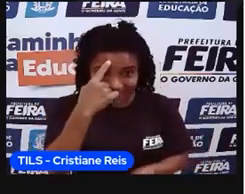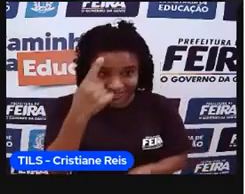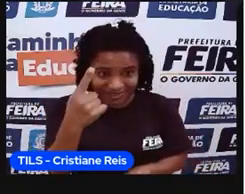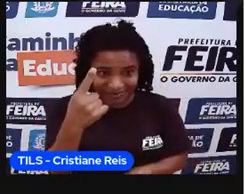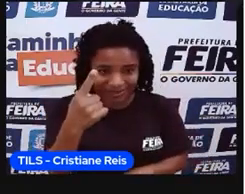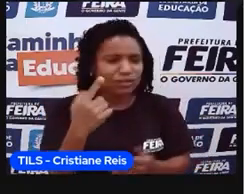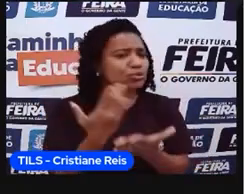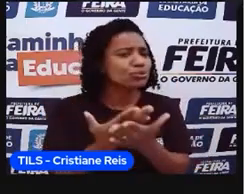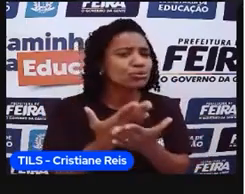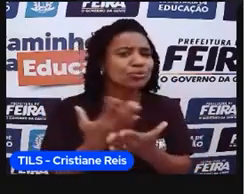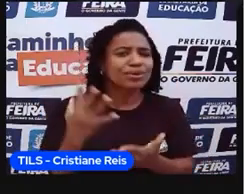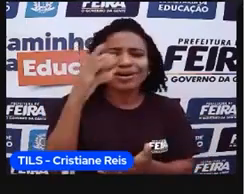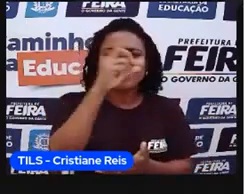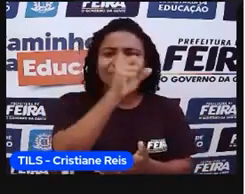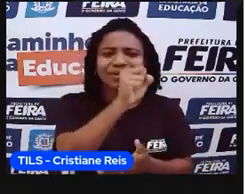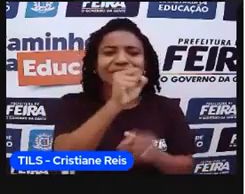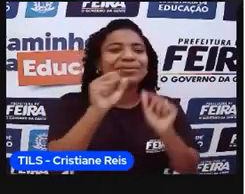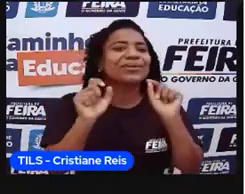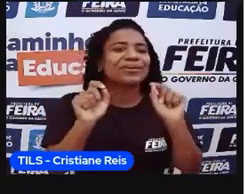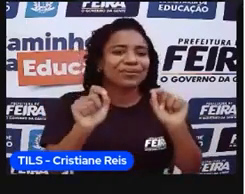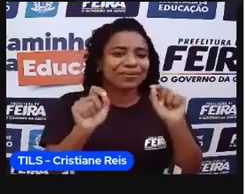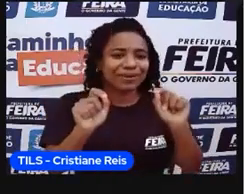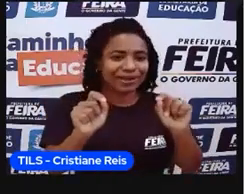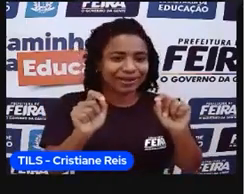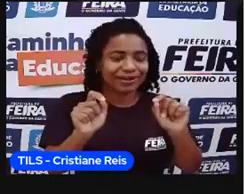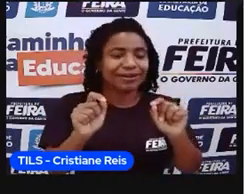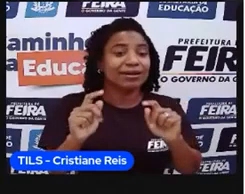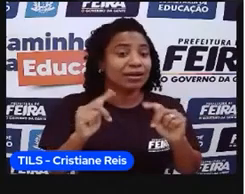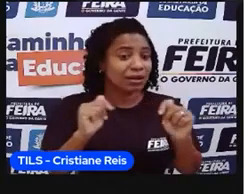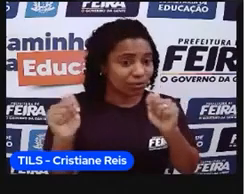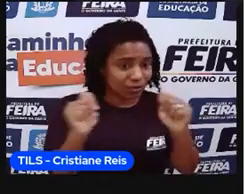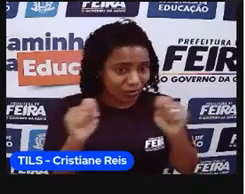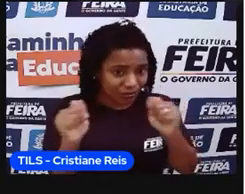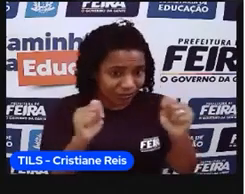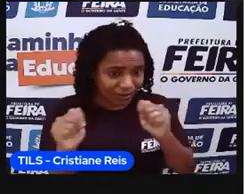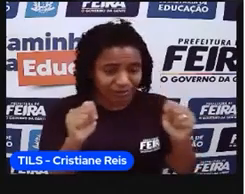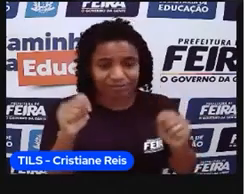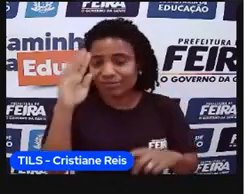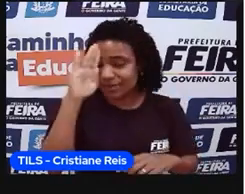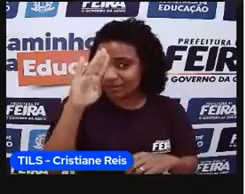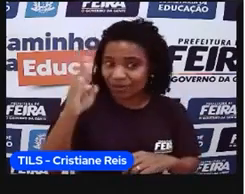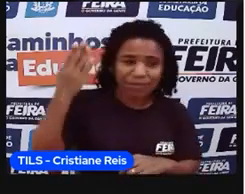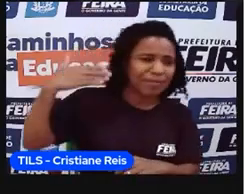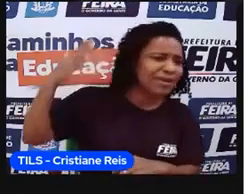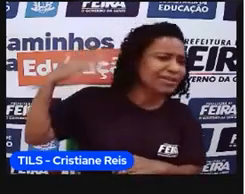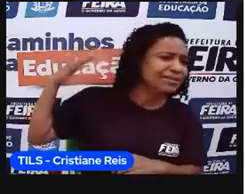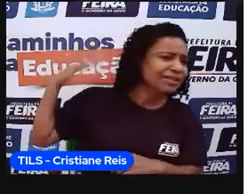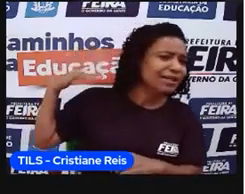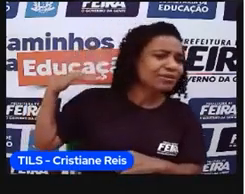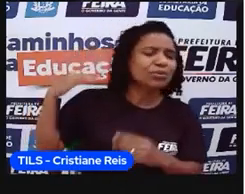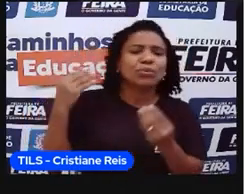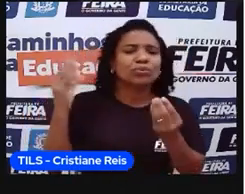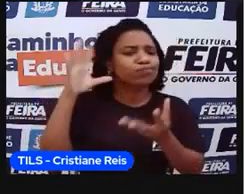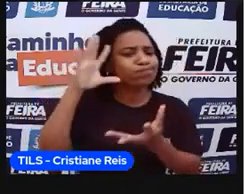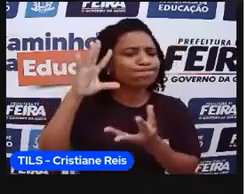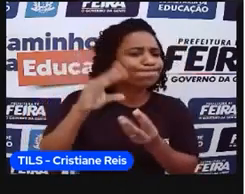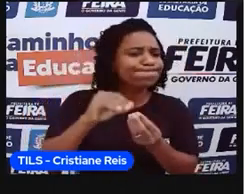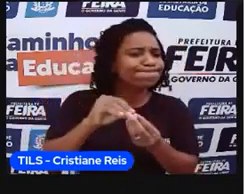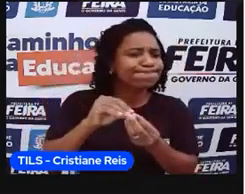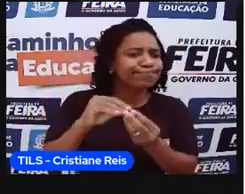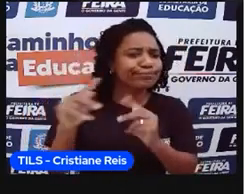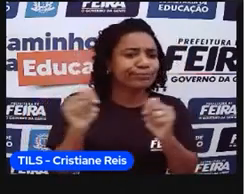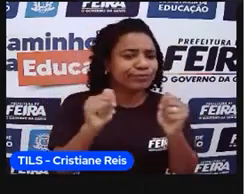hoje? Nós estudamos os ciclos econômicos, né, os principais ciclos econômicos que tiveram e que ajudaram, né, o processo de formação